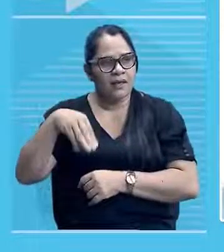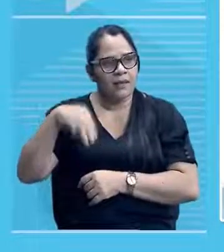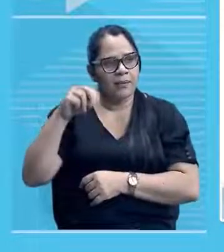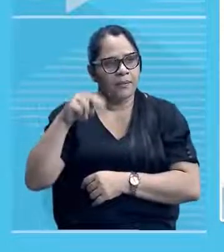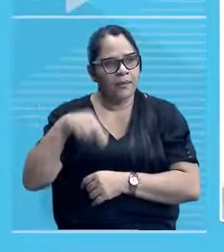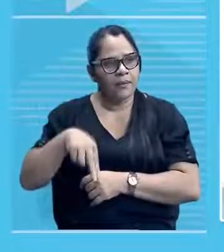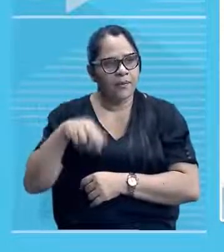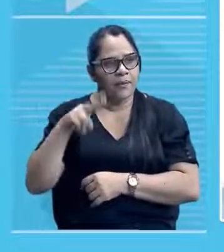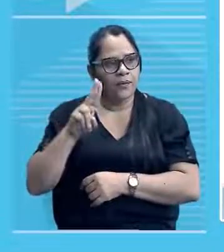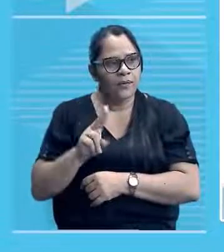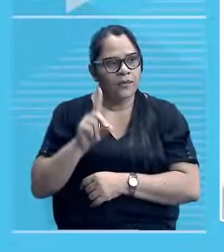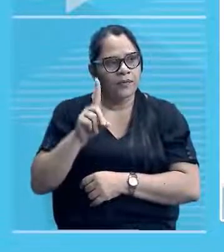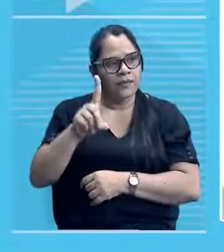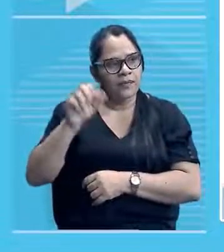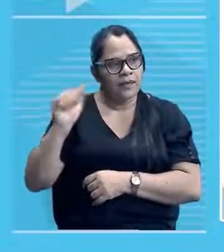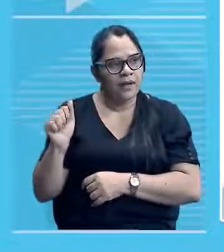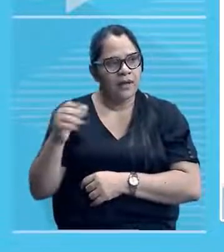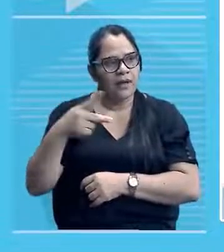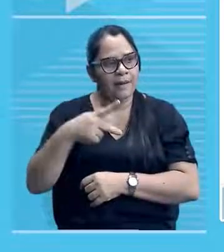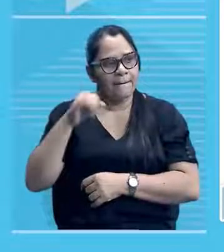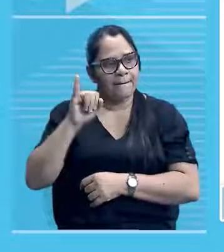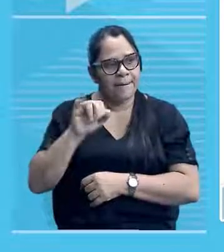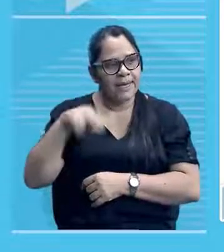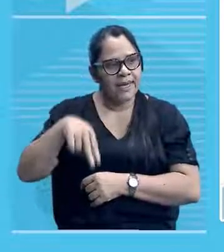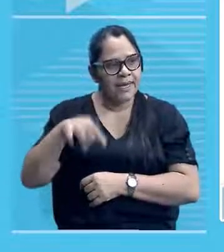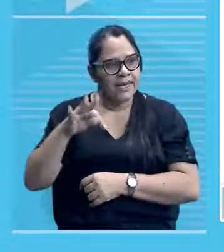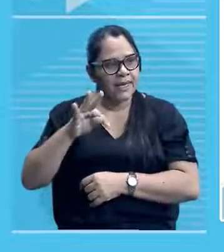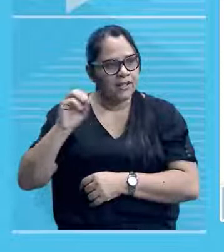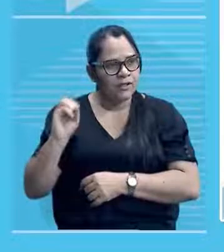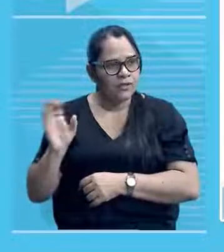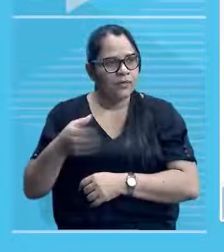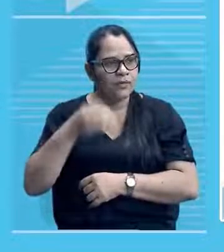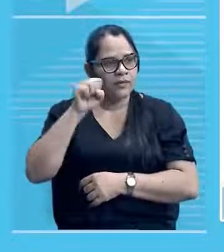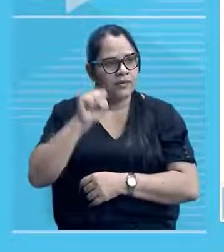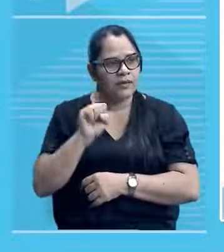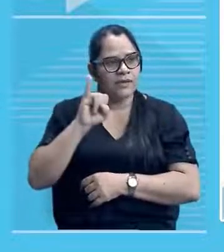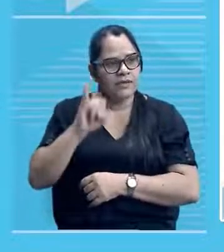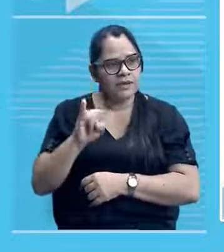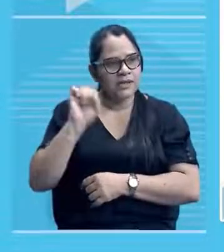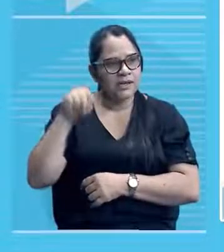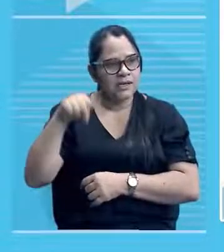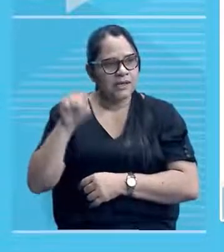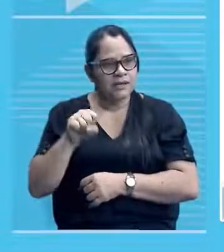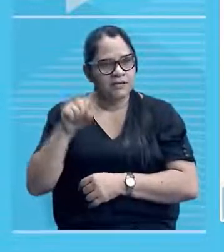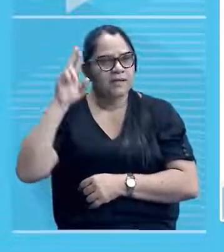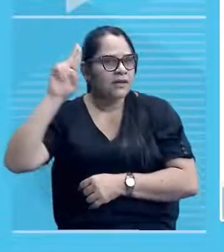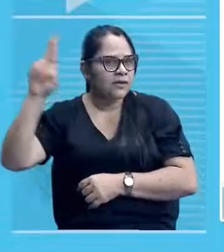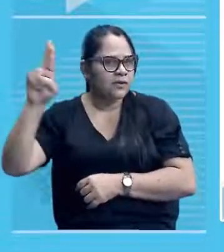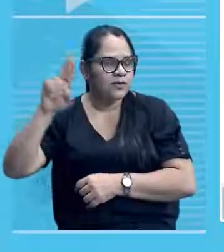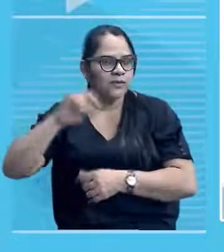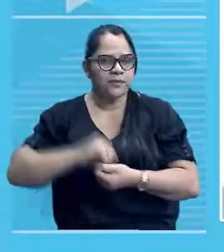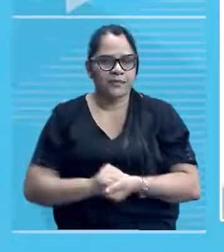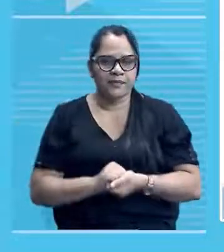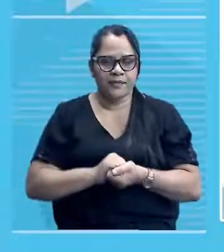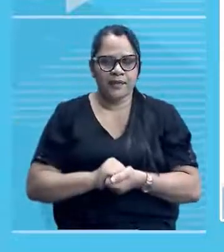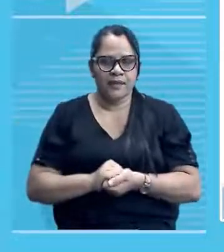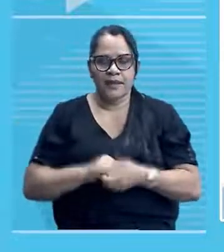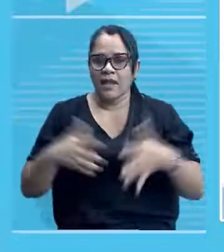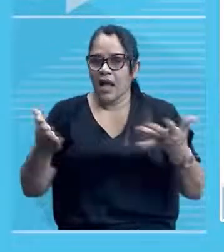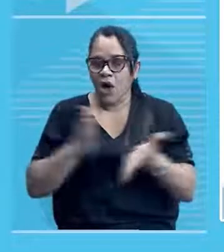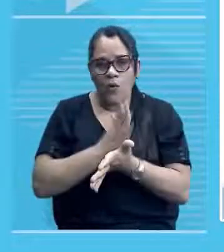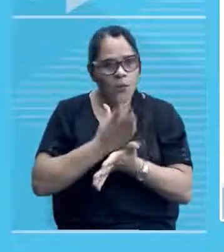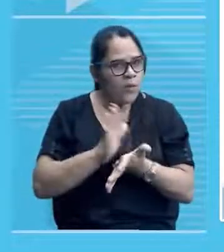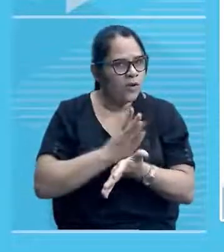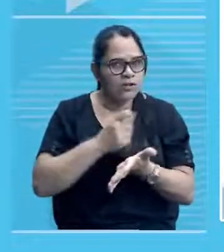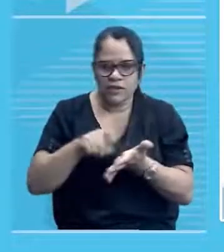Alguma dúvida? Podemos seguir, né gente? Tá tranquilo, né? Tá compreensível, não tá rápido. Alguma anotação que você